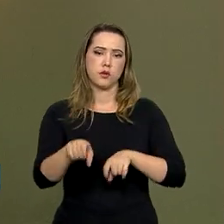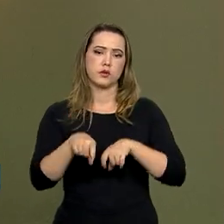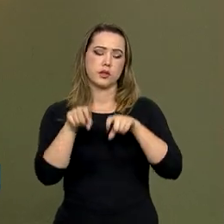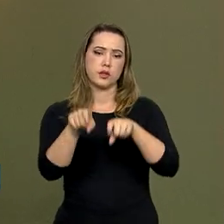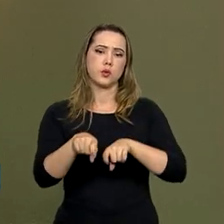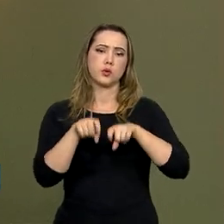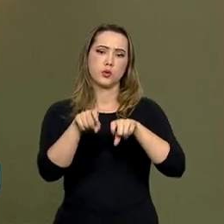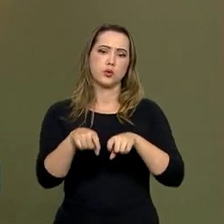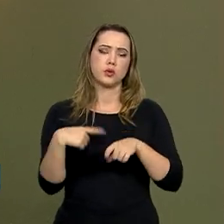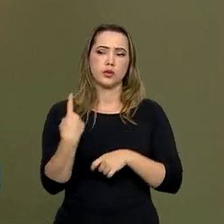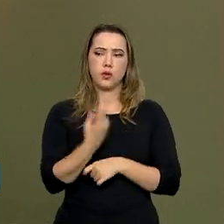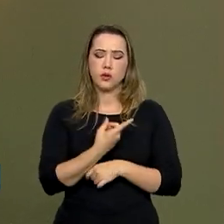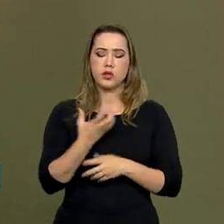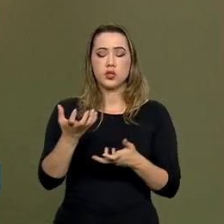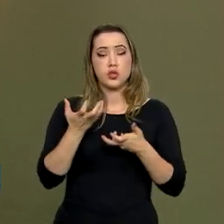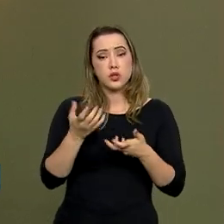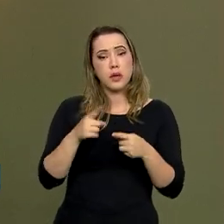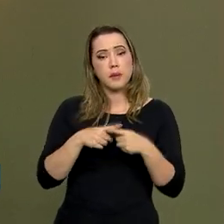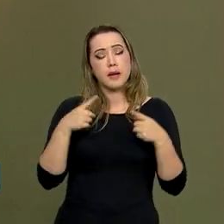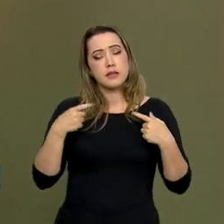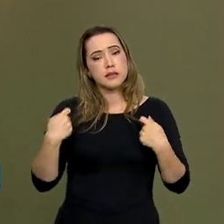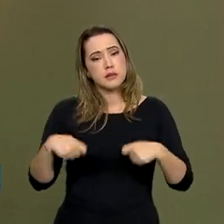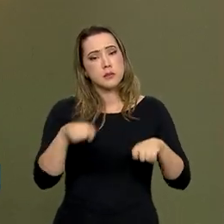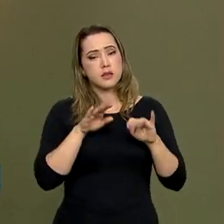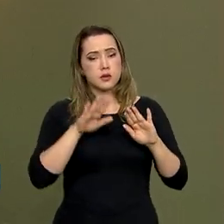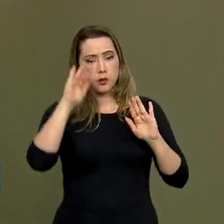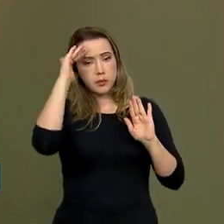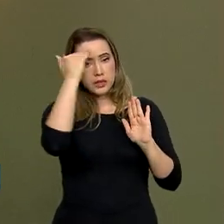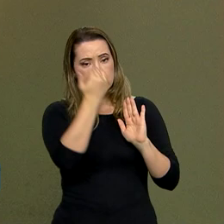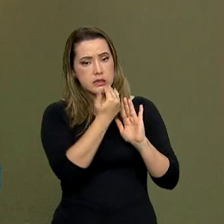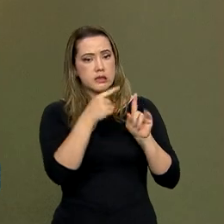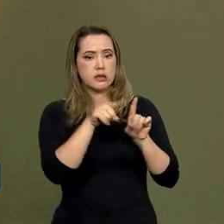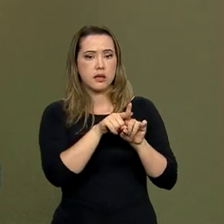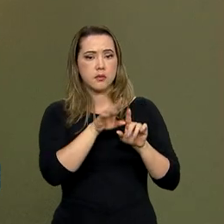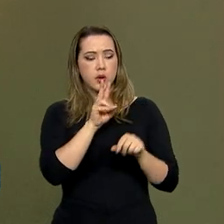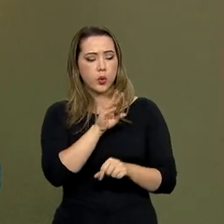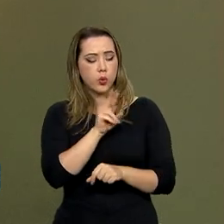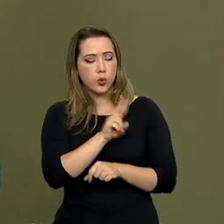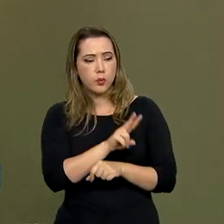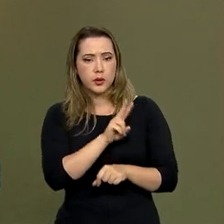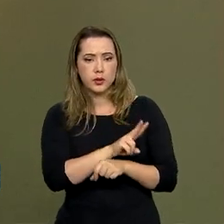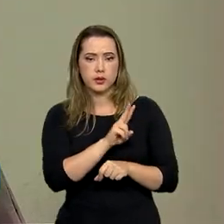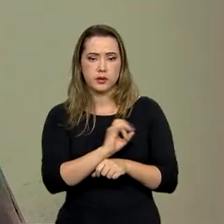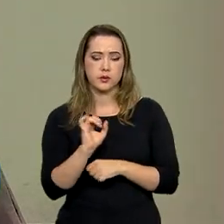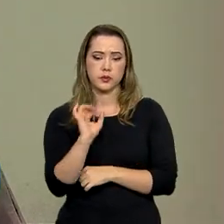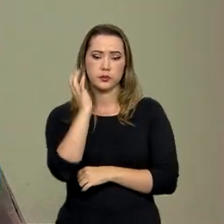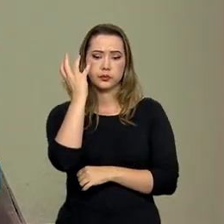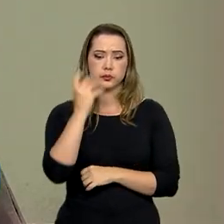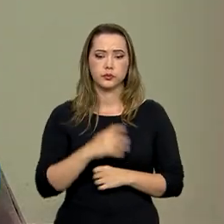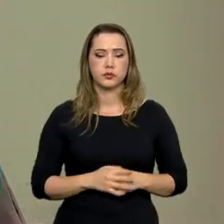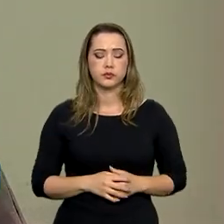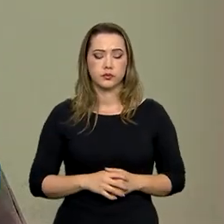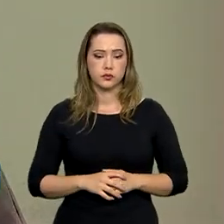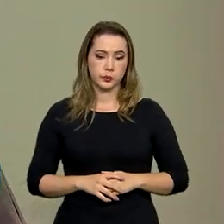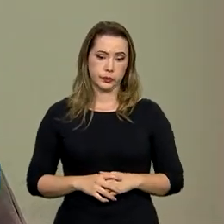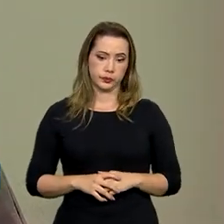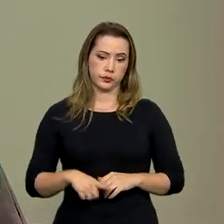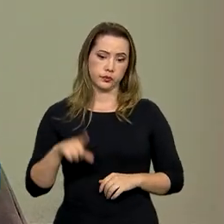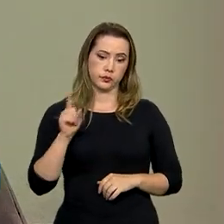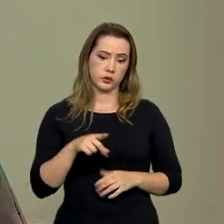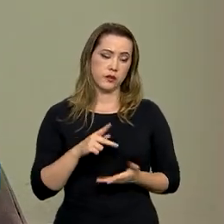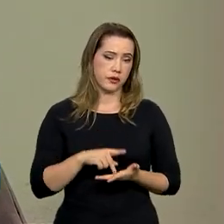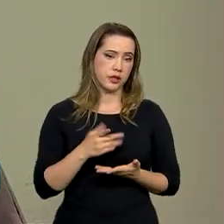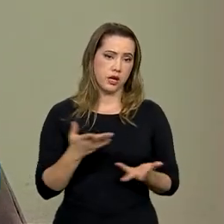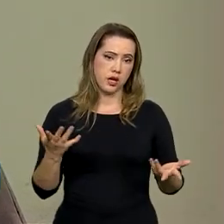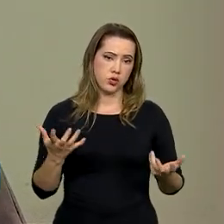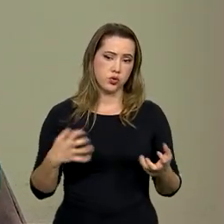agrícola que todos desejam, mas que é preciso seguir também com a conservação ambiental. É verdade, e não só o Cerrado é